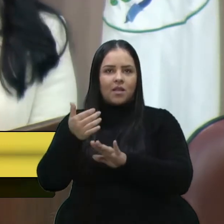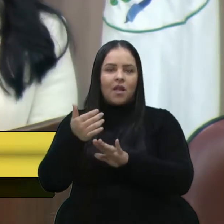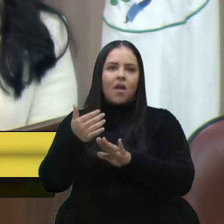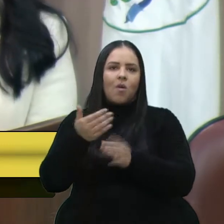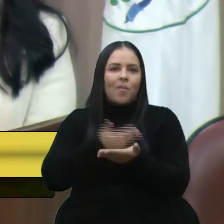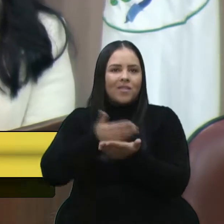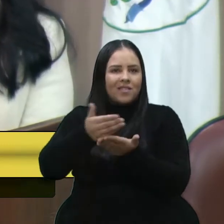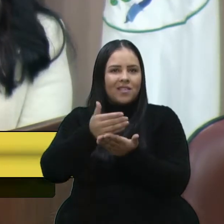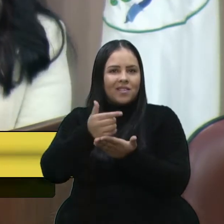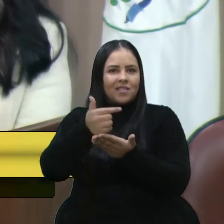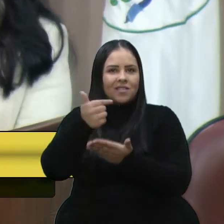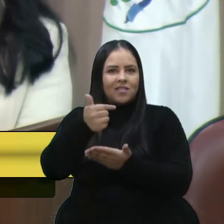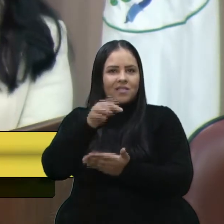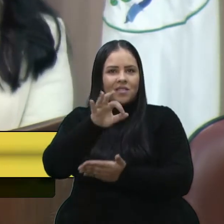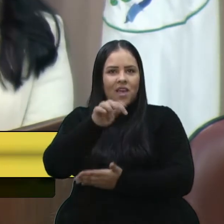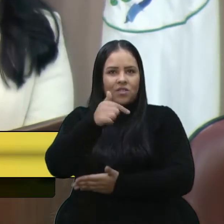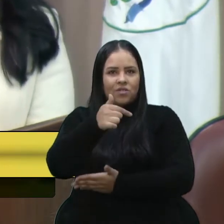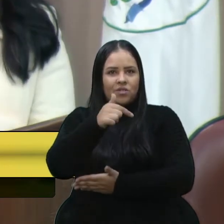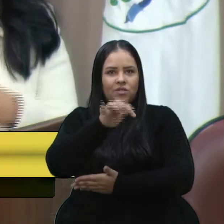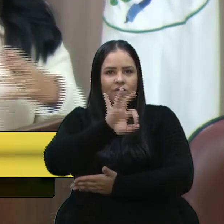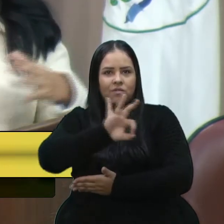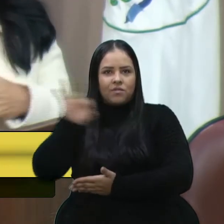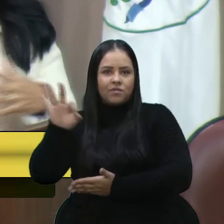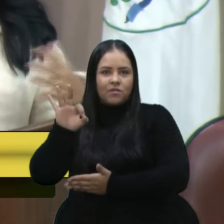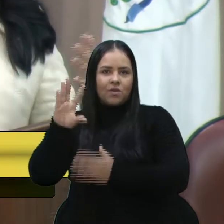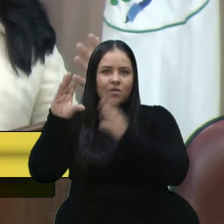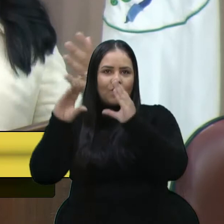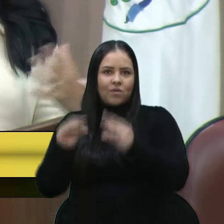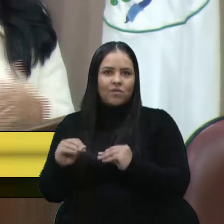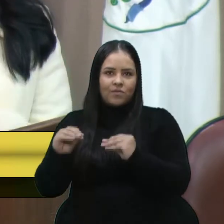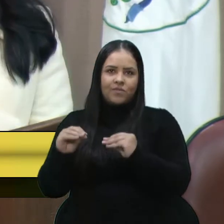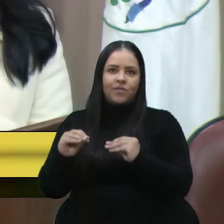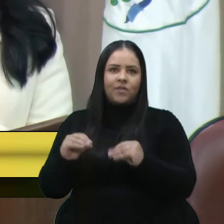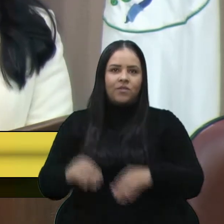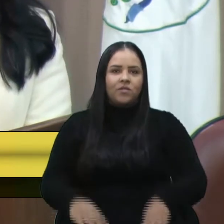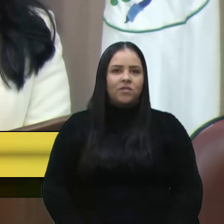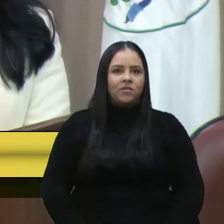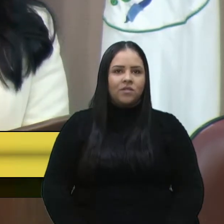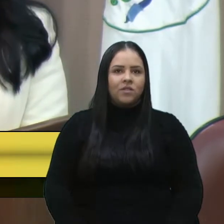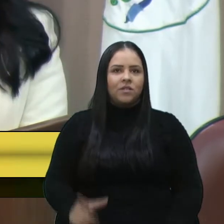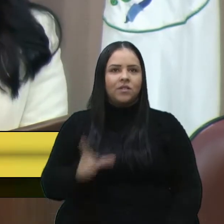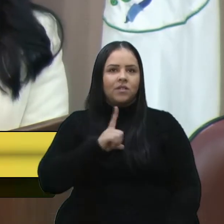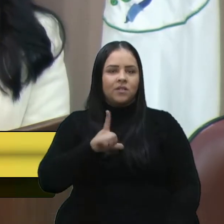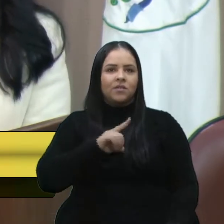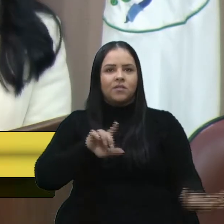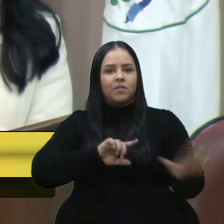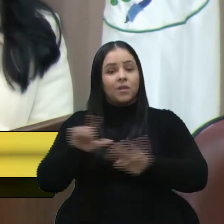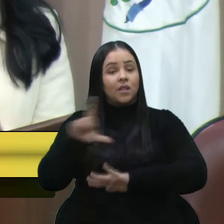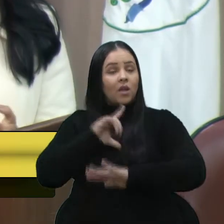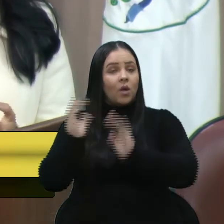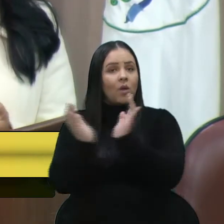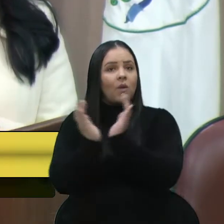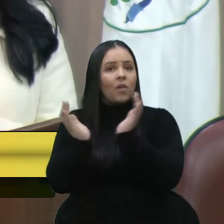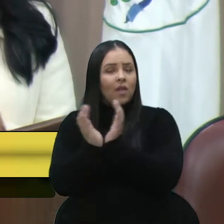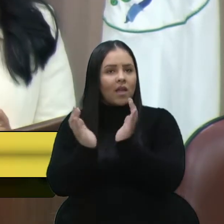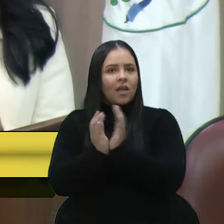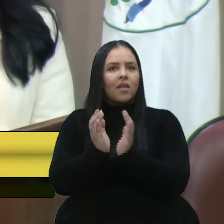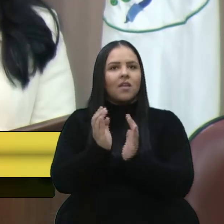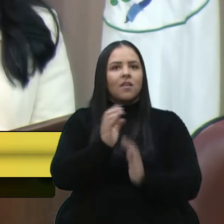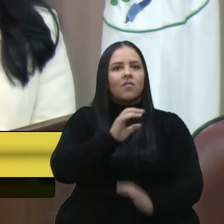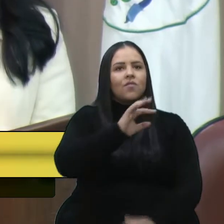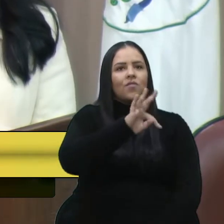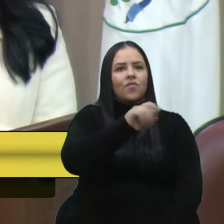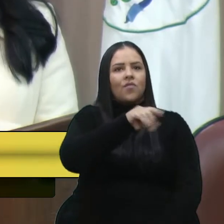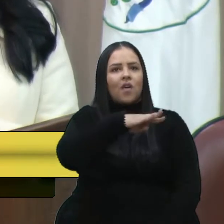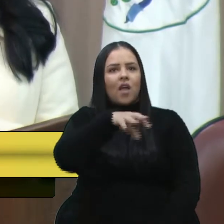noite. E os bate-papos serão mediados ao longo da semana pelos colegas aqui da casa, Tales Armiliato, o Fábio Rauch,